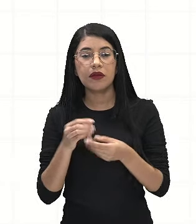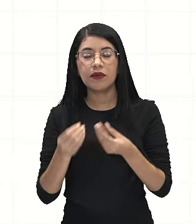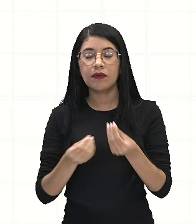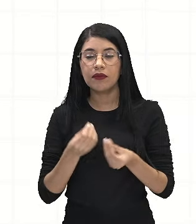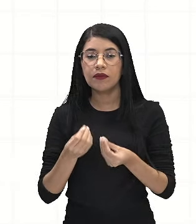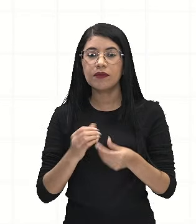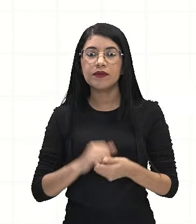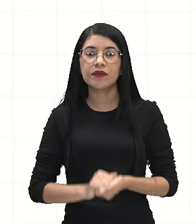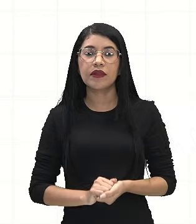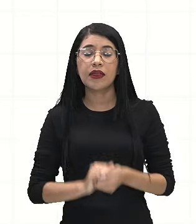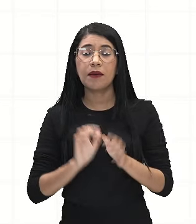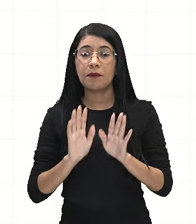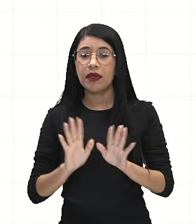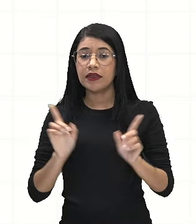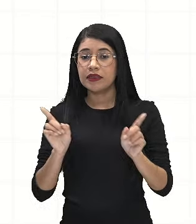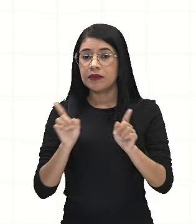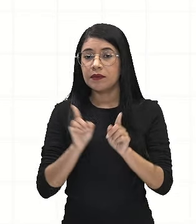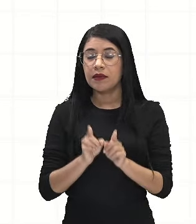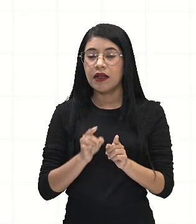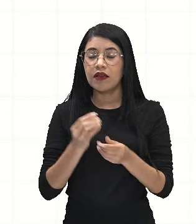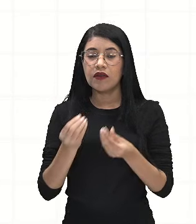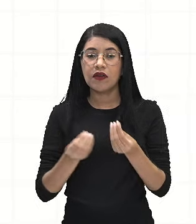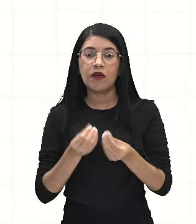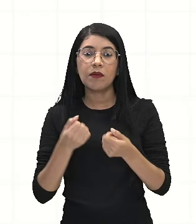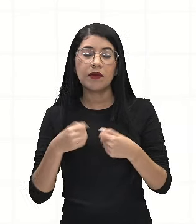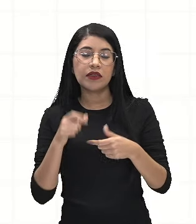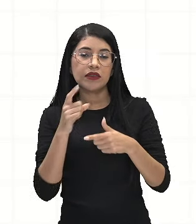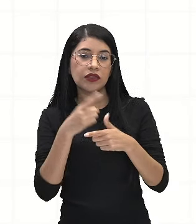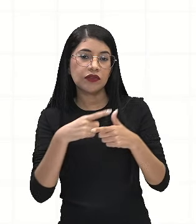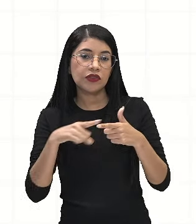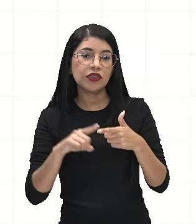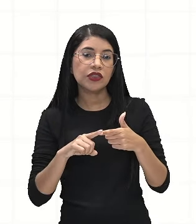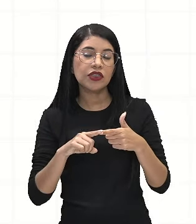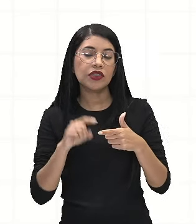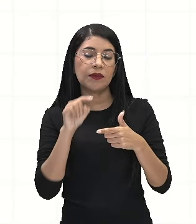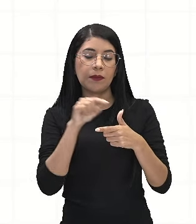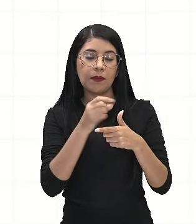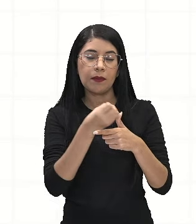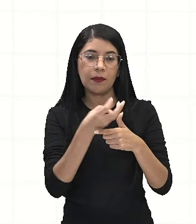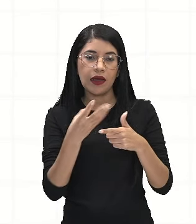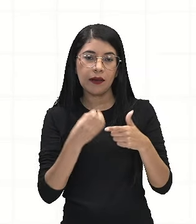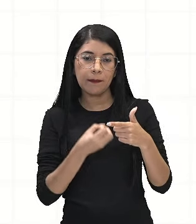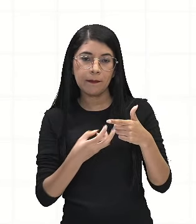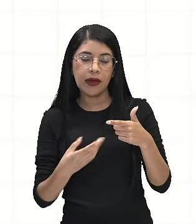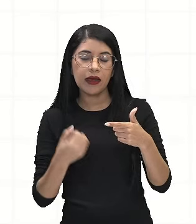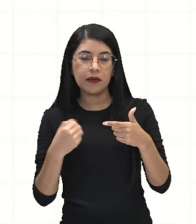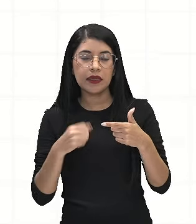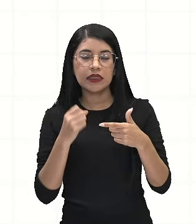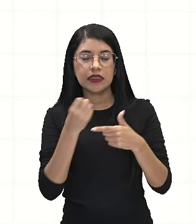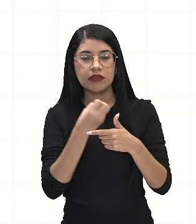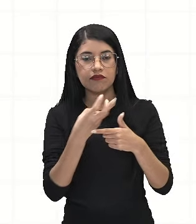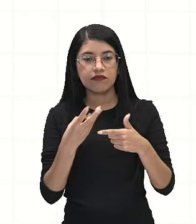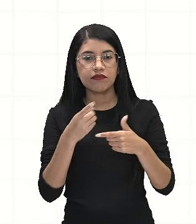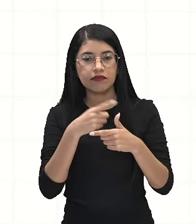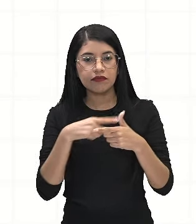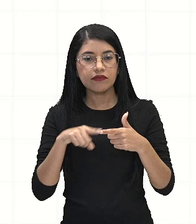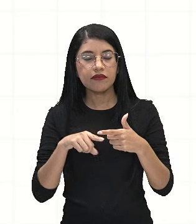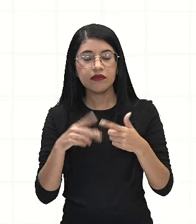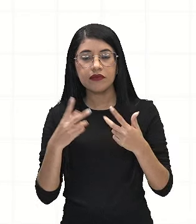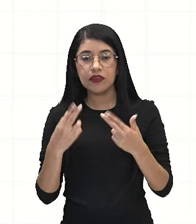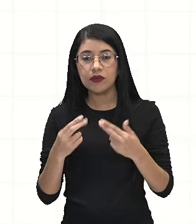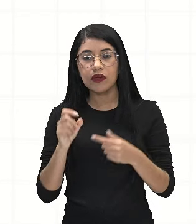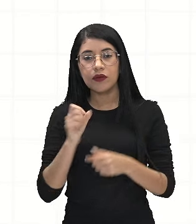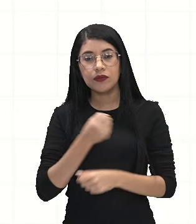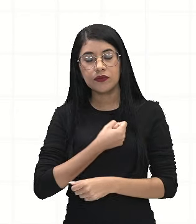lembrar que, pra simplificar, a gente tem que dividir tanto o numerador quanto o denominador por um mesmo número. E